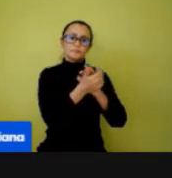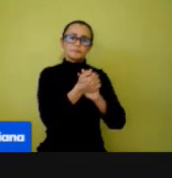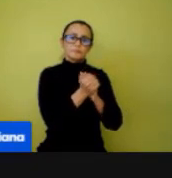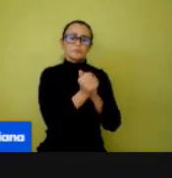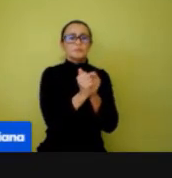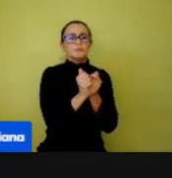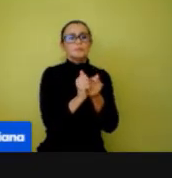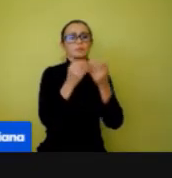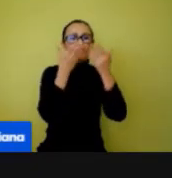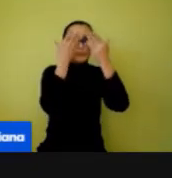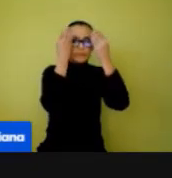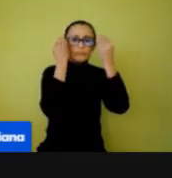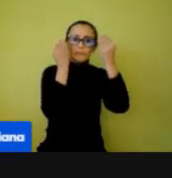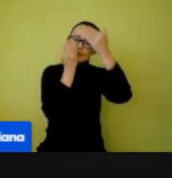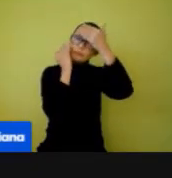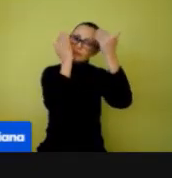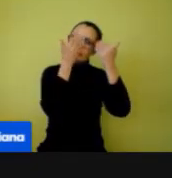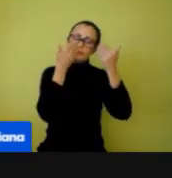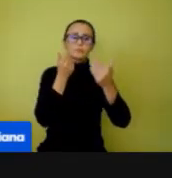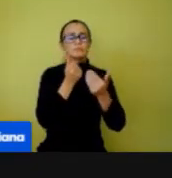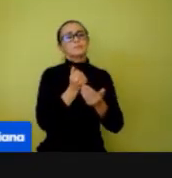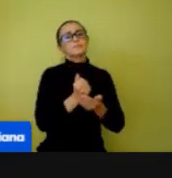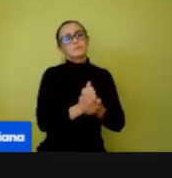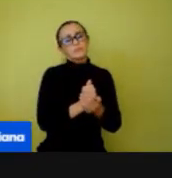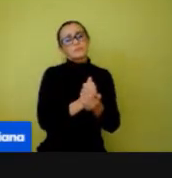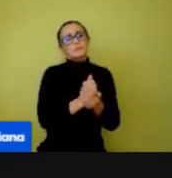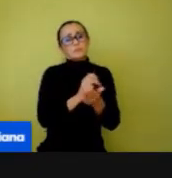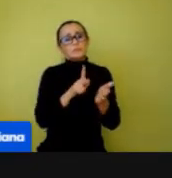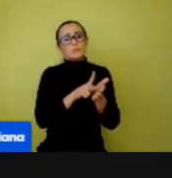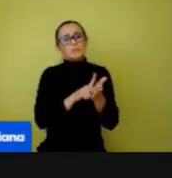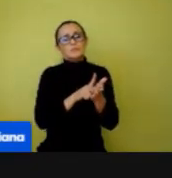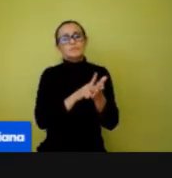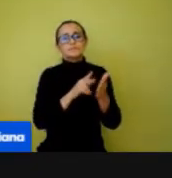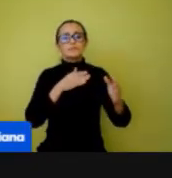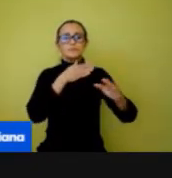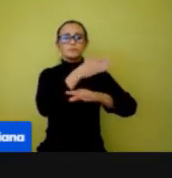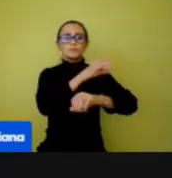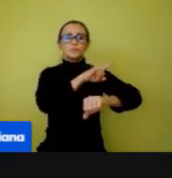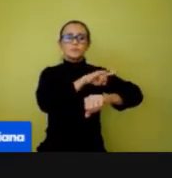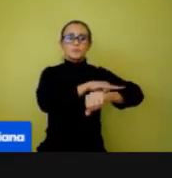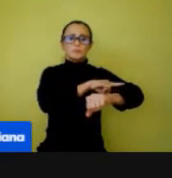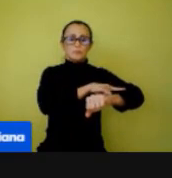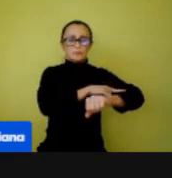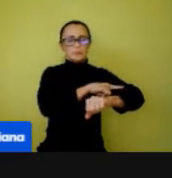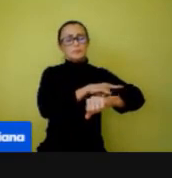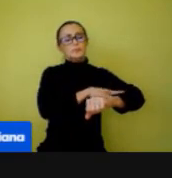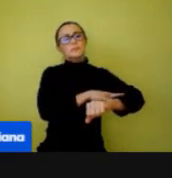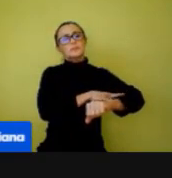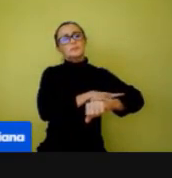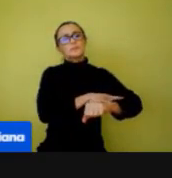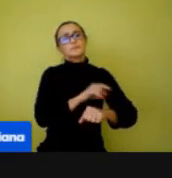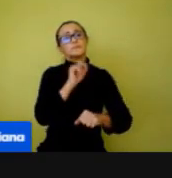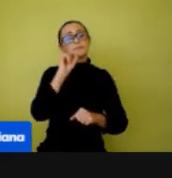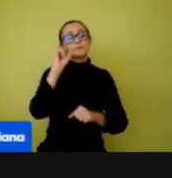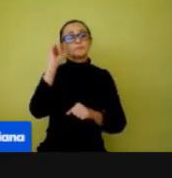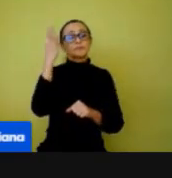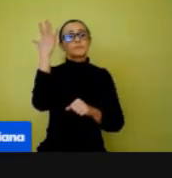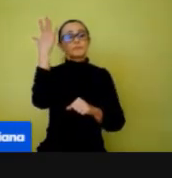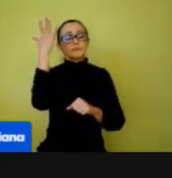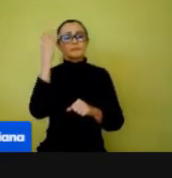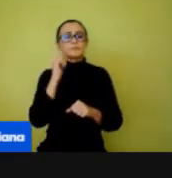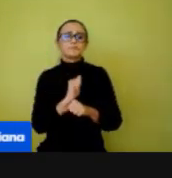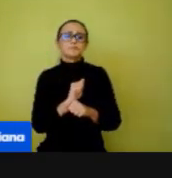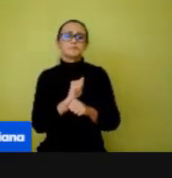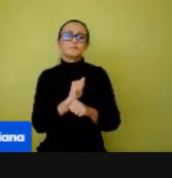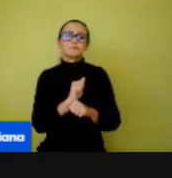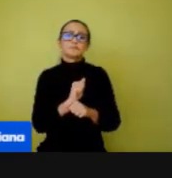uma toalhinha, e ela, a hora que for no banheiro, a volta à aula, o que vai acontecer? Pede